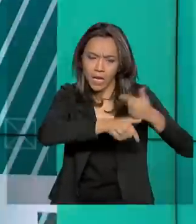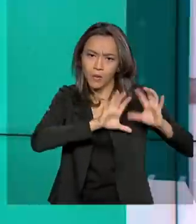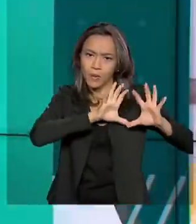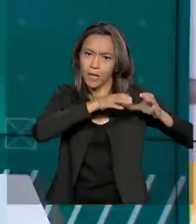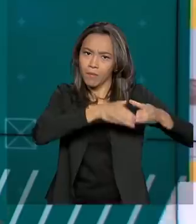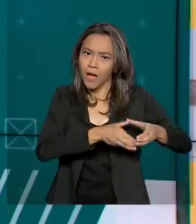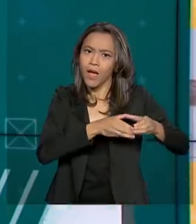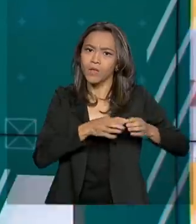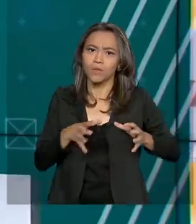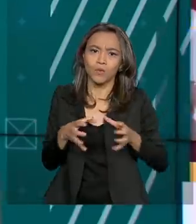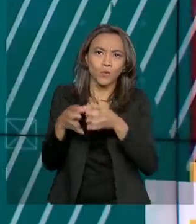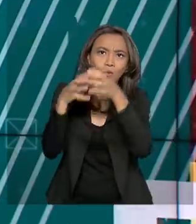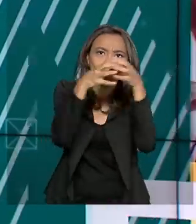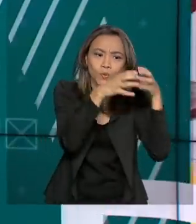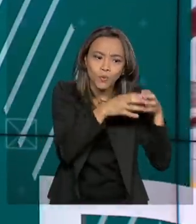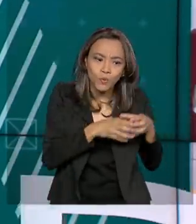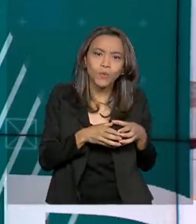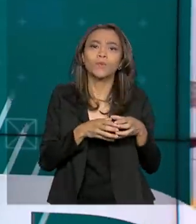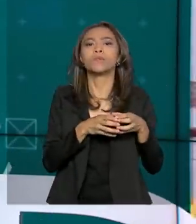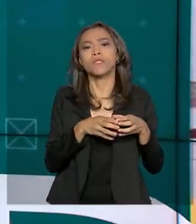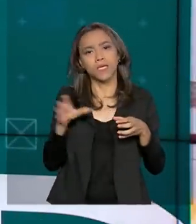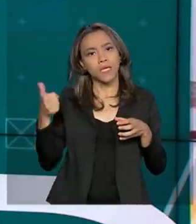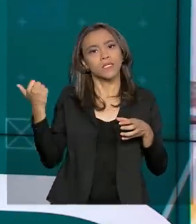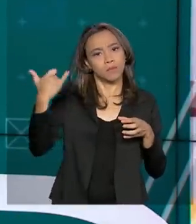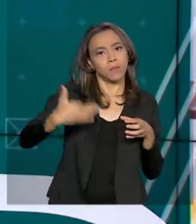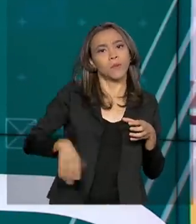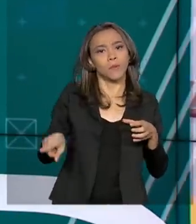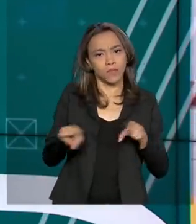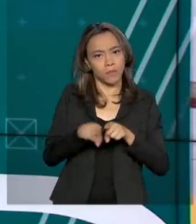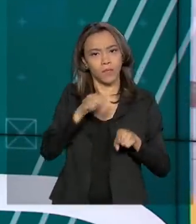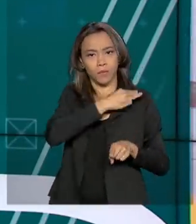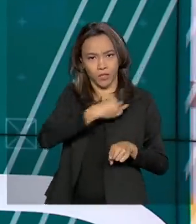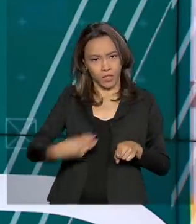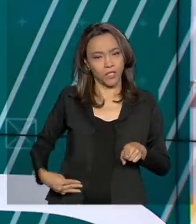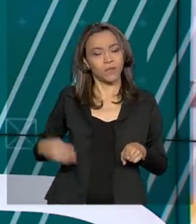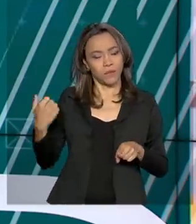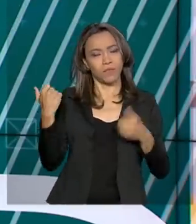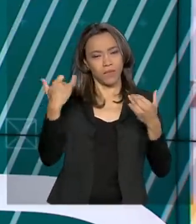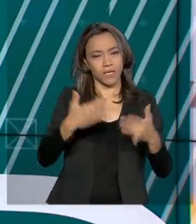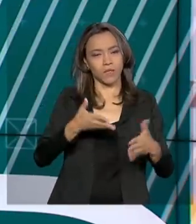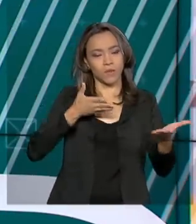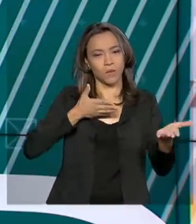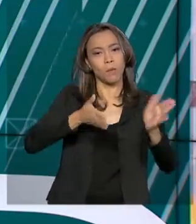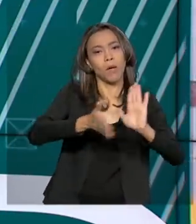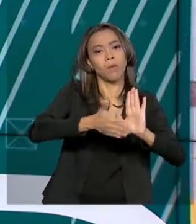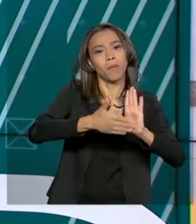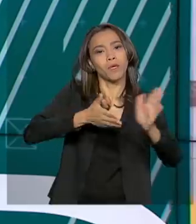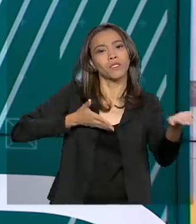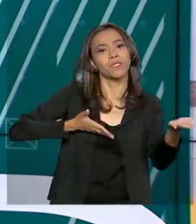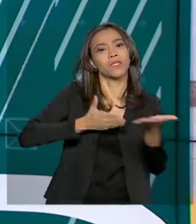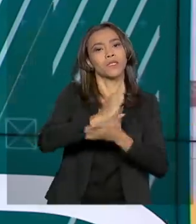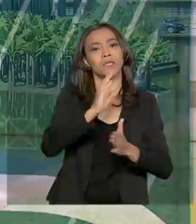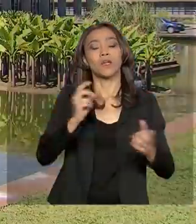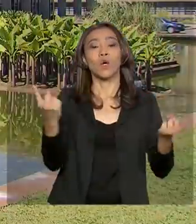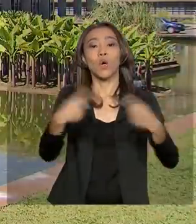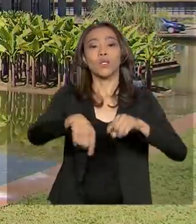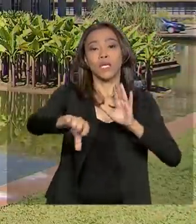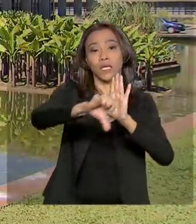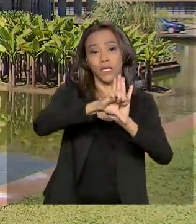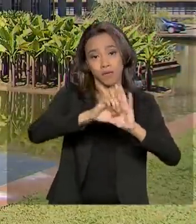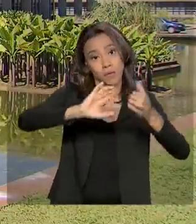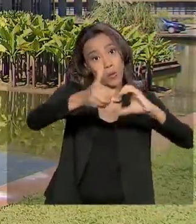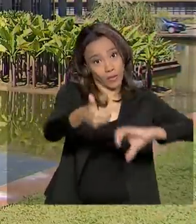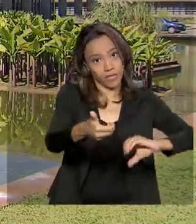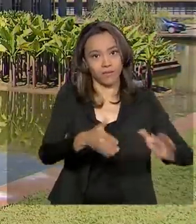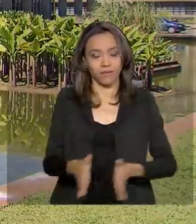segurança pública e inteligência. Sérgio Moro também falou sobre a aprovação do pacote anticrime pelo Congresso. A